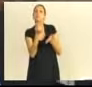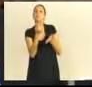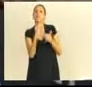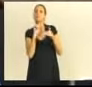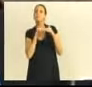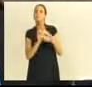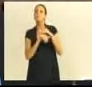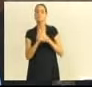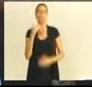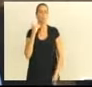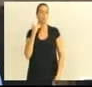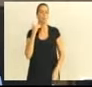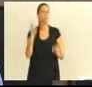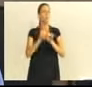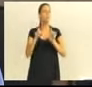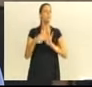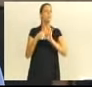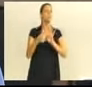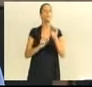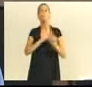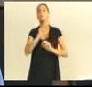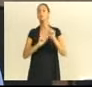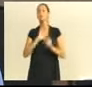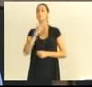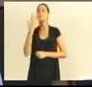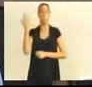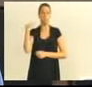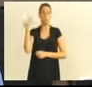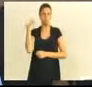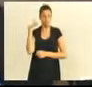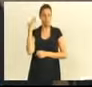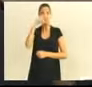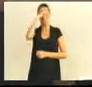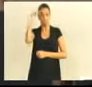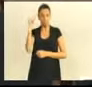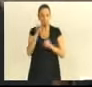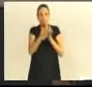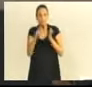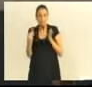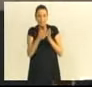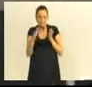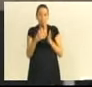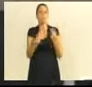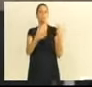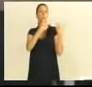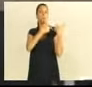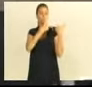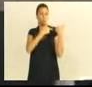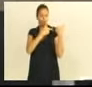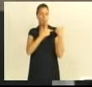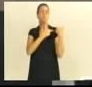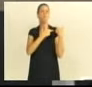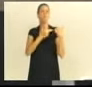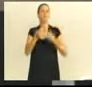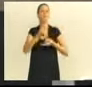O que aconteceu naquele período, a cidade tem que saber e tomar conhecimento. E está claro aí com mais esses crimes cometidos